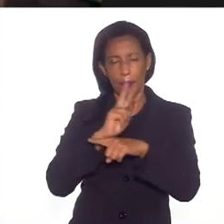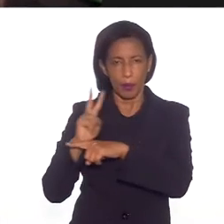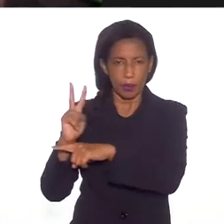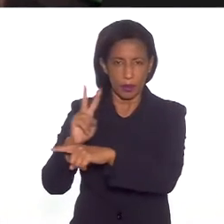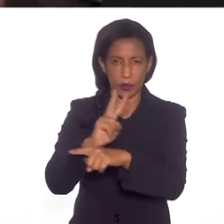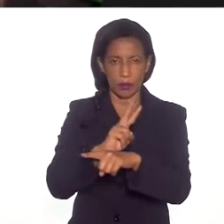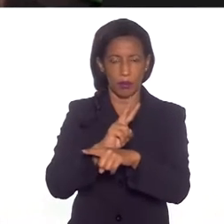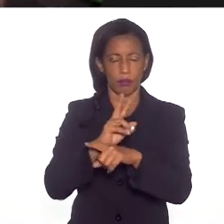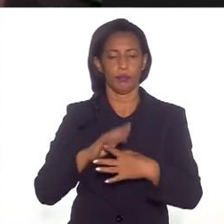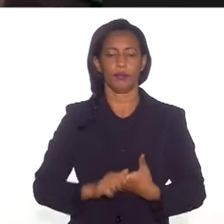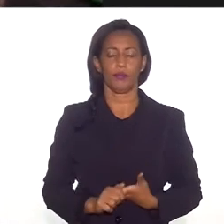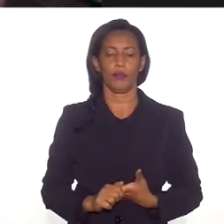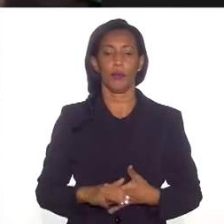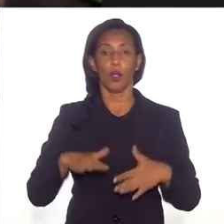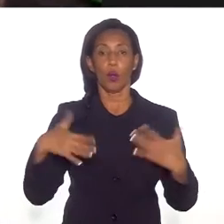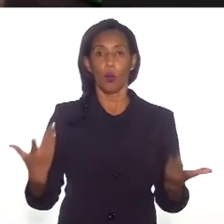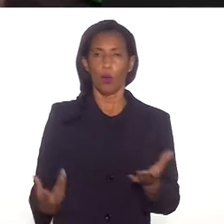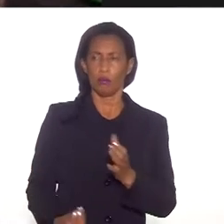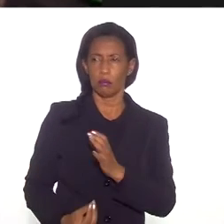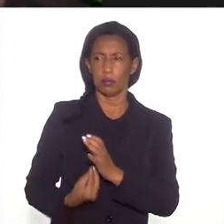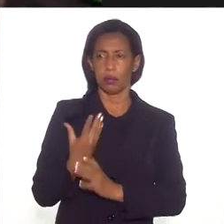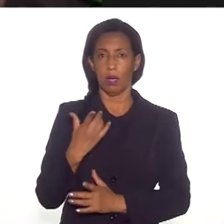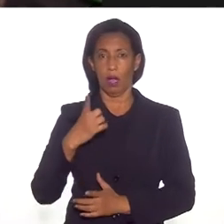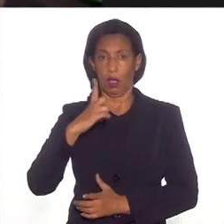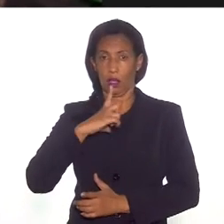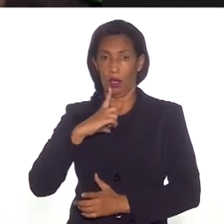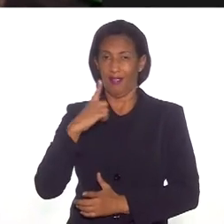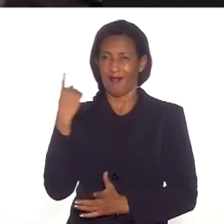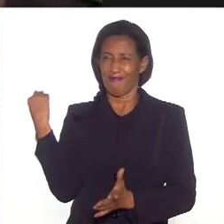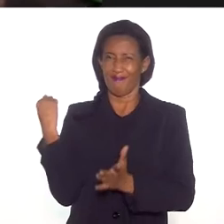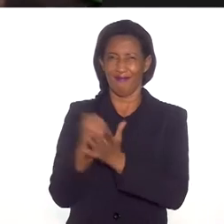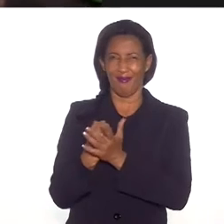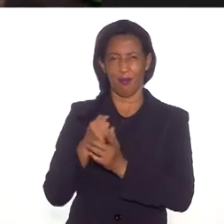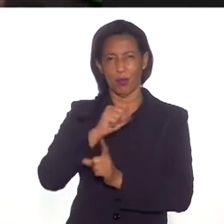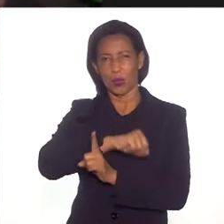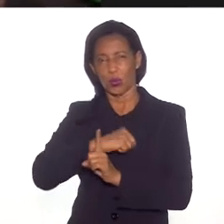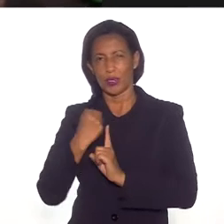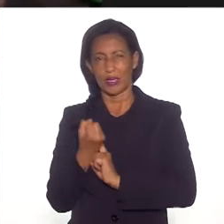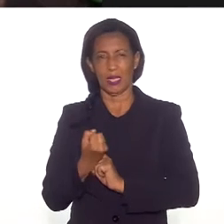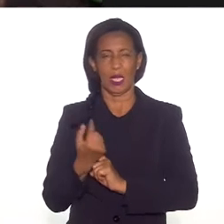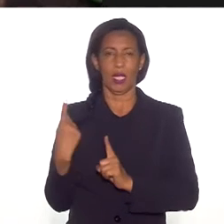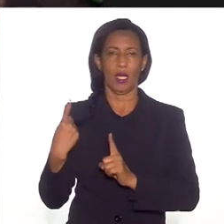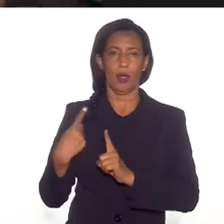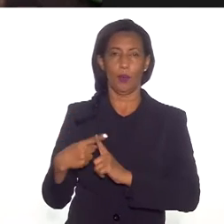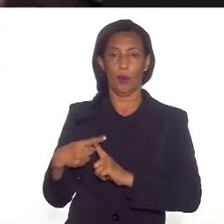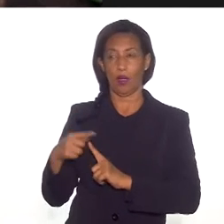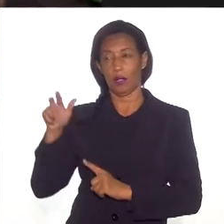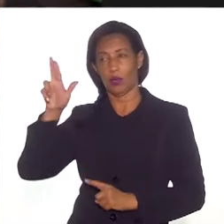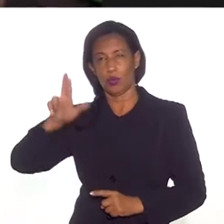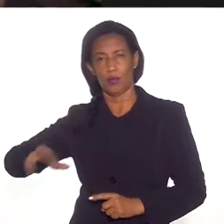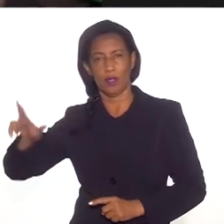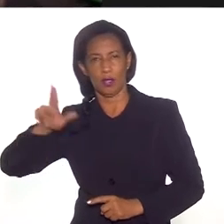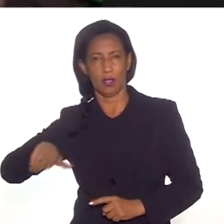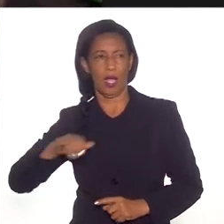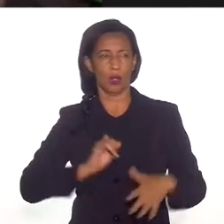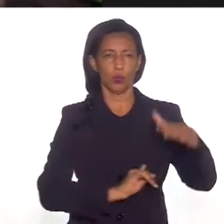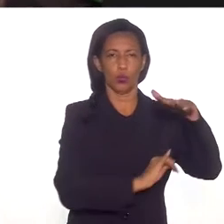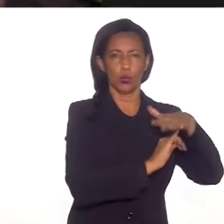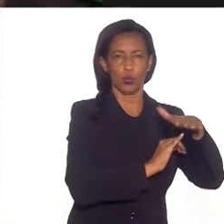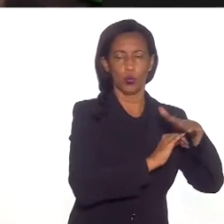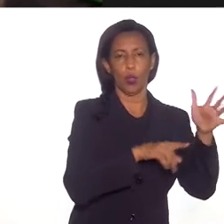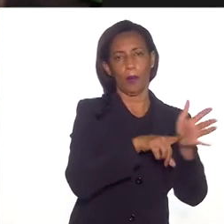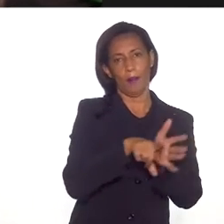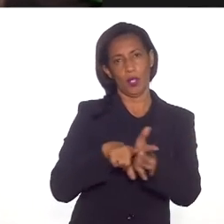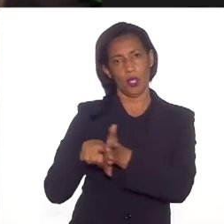conhecimentos. Quando a gente criou, houve um certo impacto na sociedade, principalmente das universidades, dos